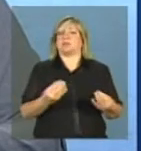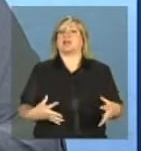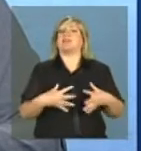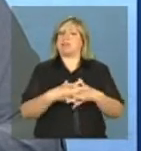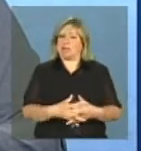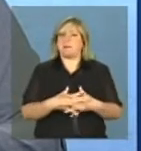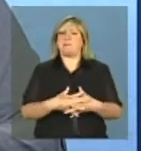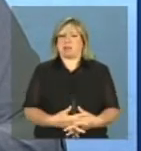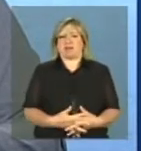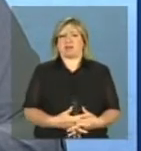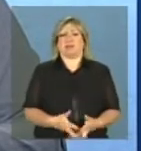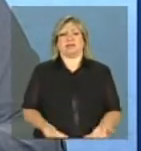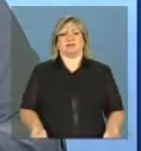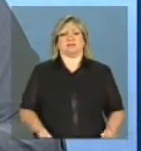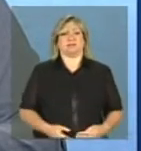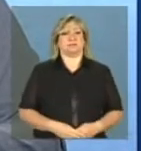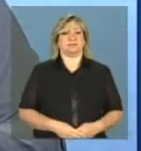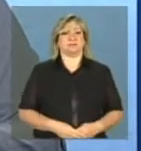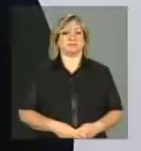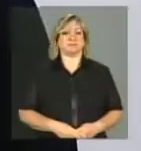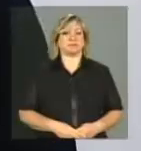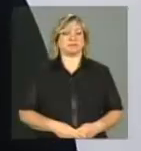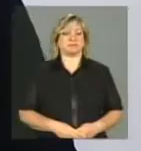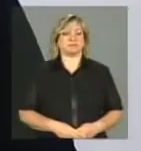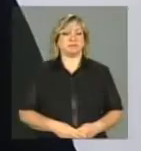acompanhamentos das condicionalidades nos municípios?